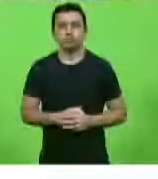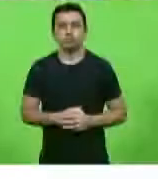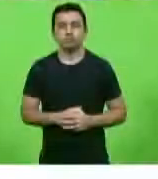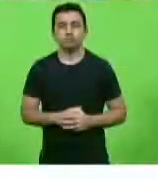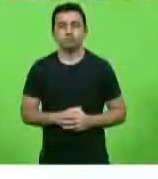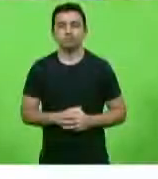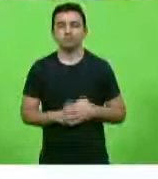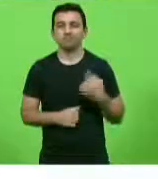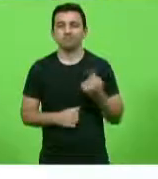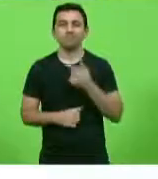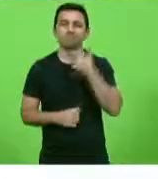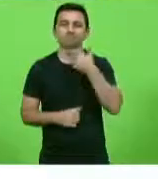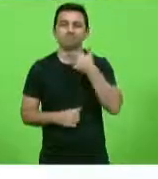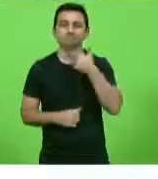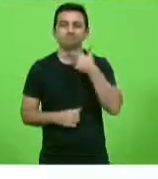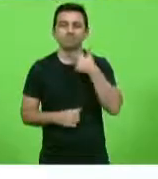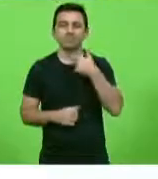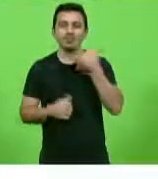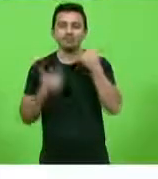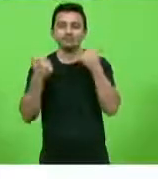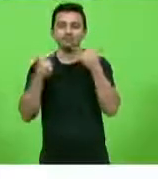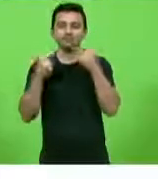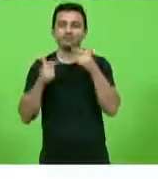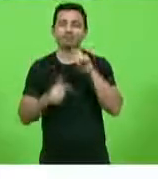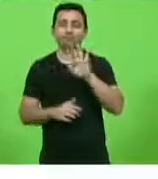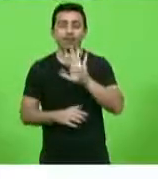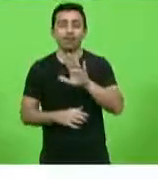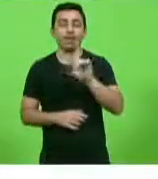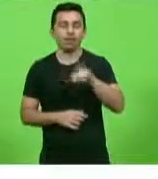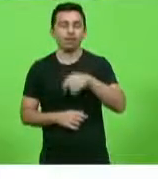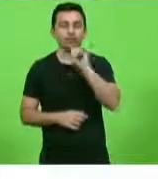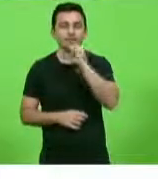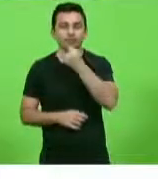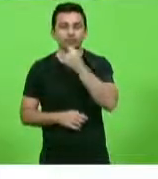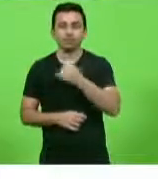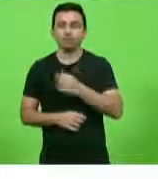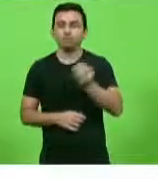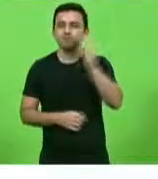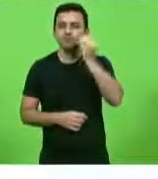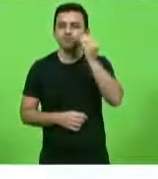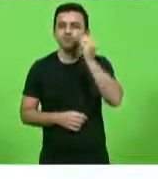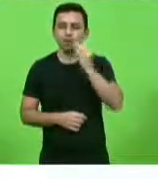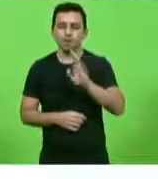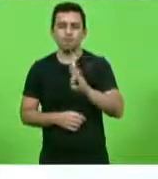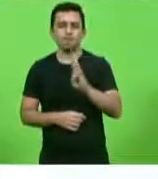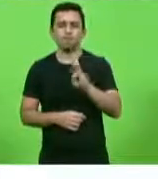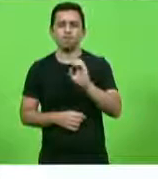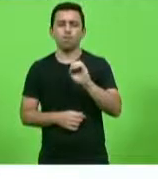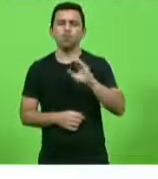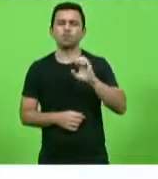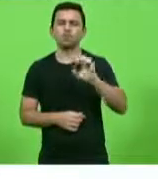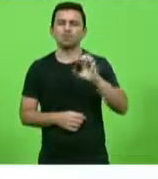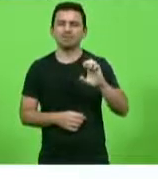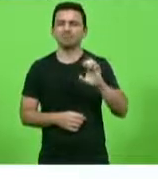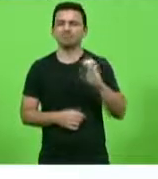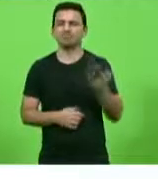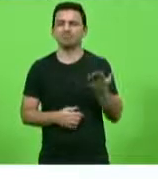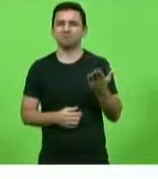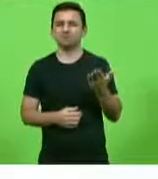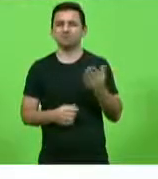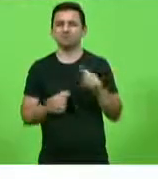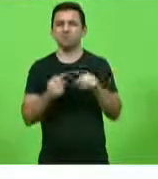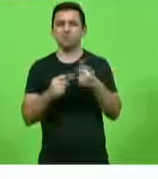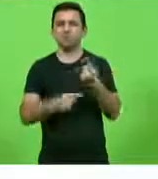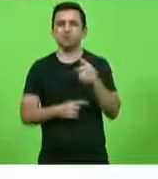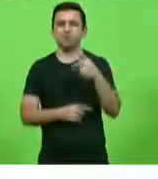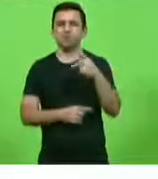da vontade de rir, mas é triste, beijar sua boce. Boce nem é pronome, substantivo, ou seja,